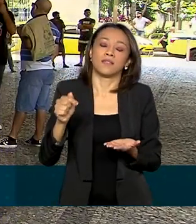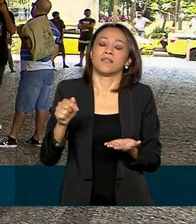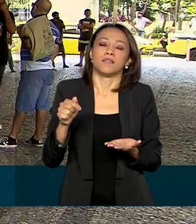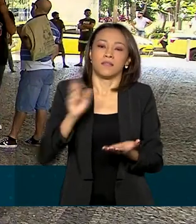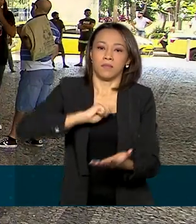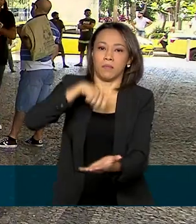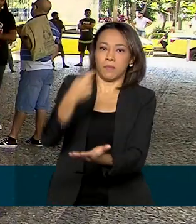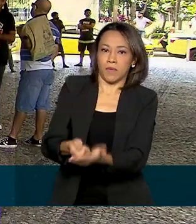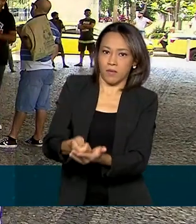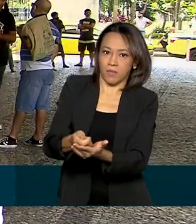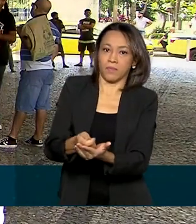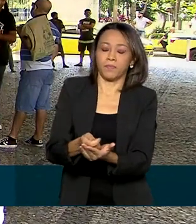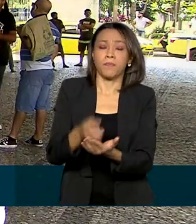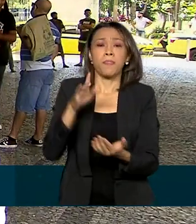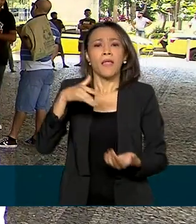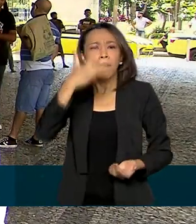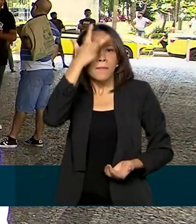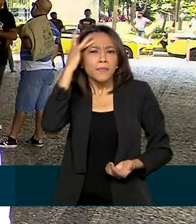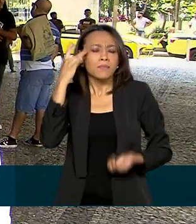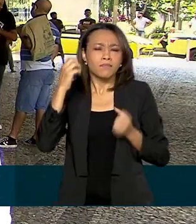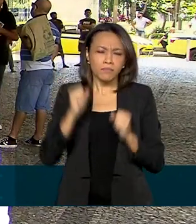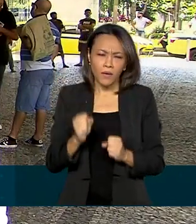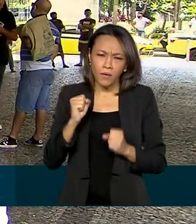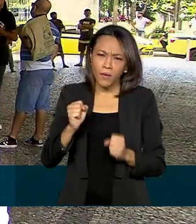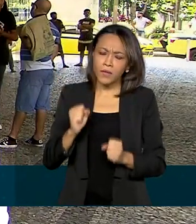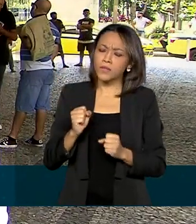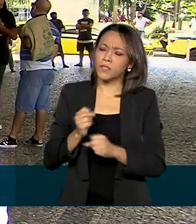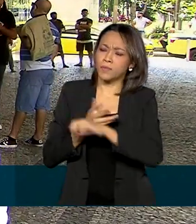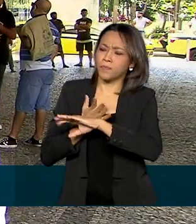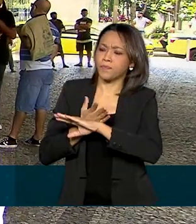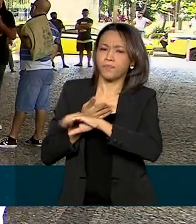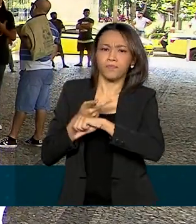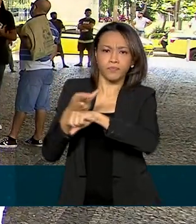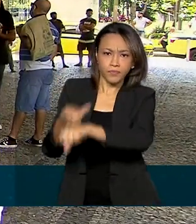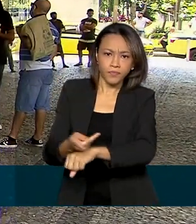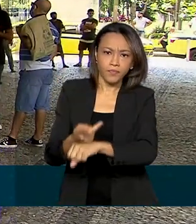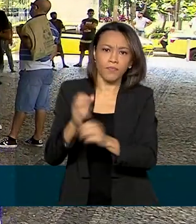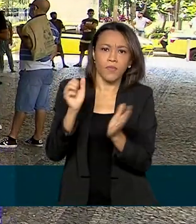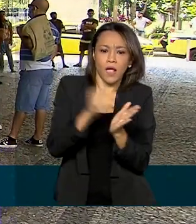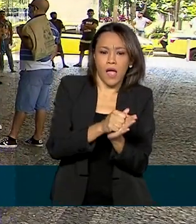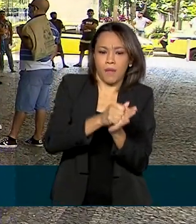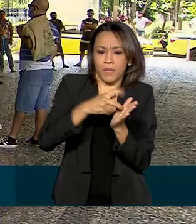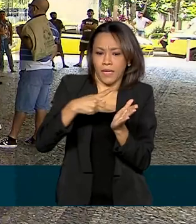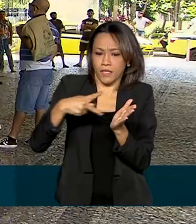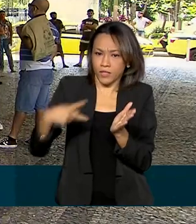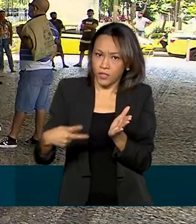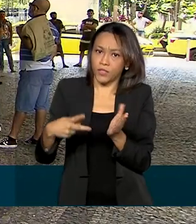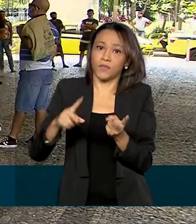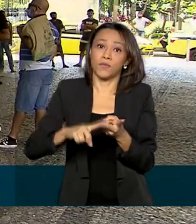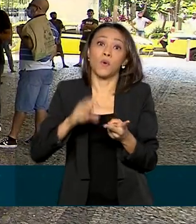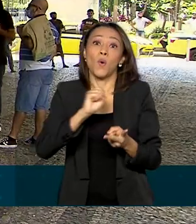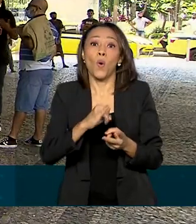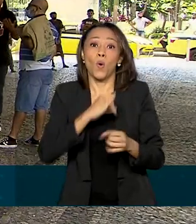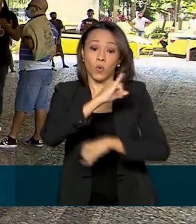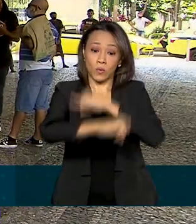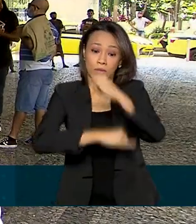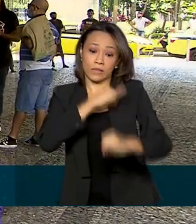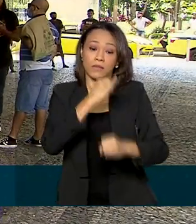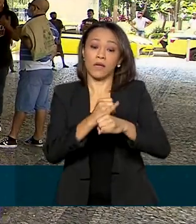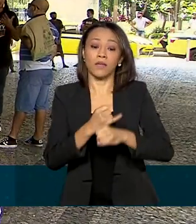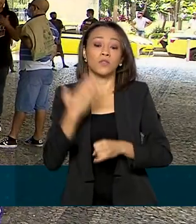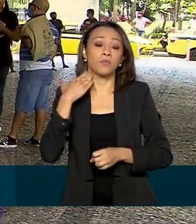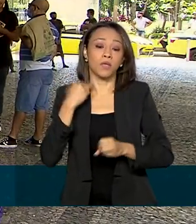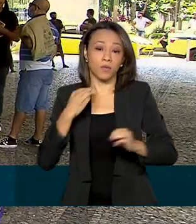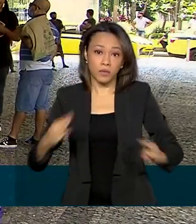emergencial. O beneficiário pode consultar a situação pelo aplicativo Caixa Tem ou pelo site auxilio.caixa